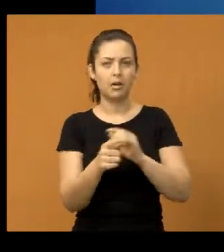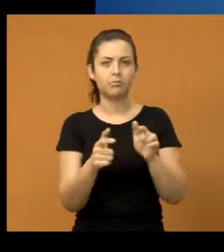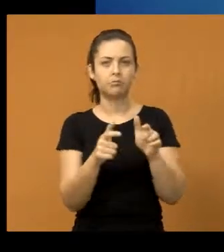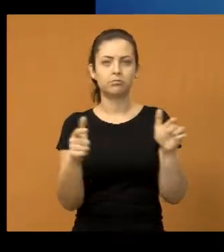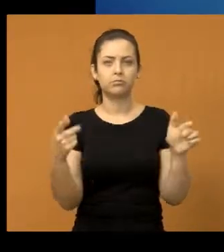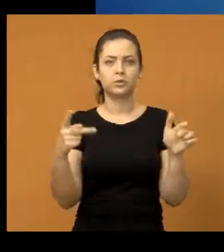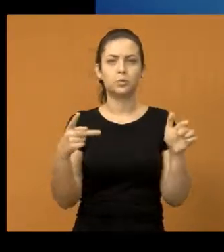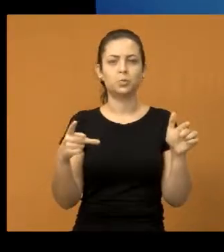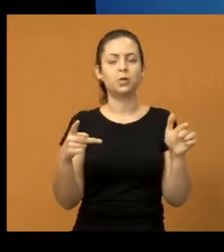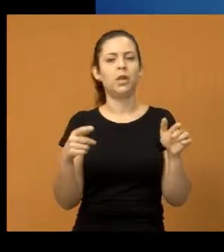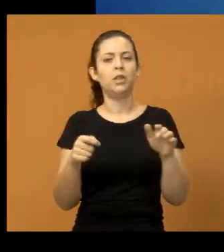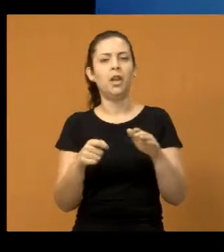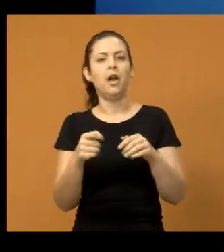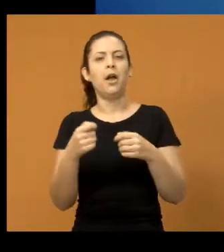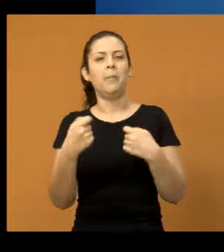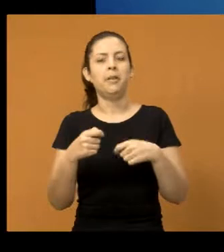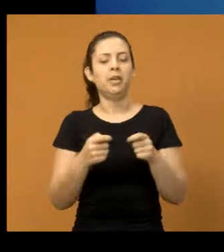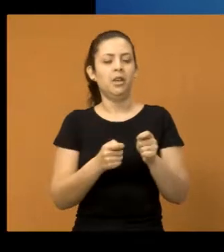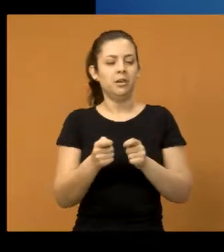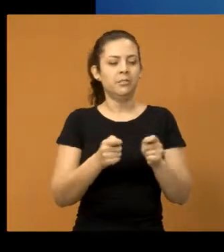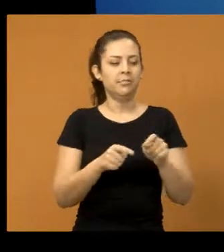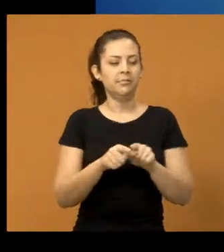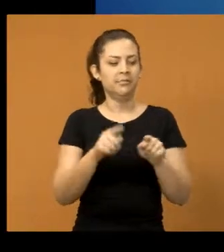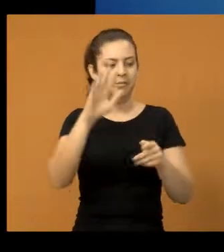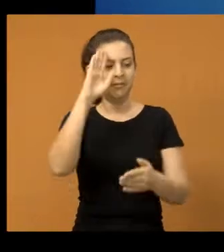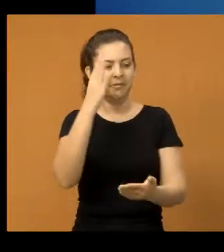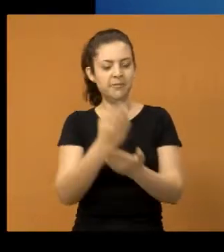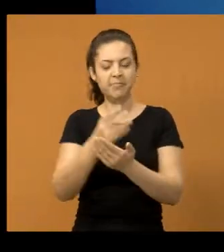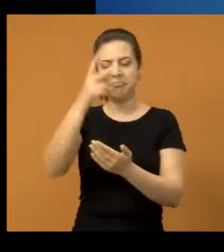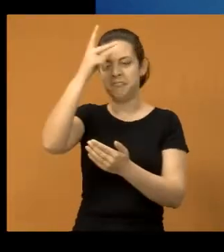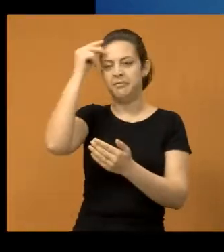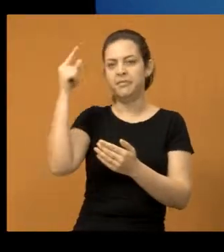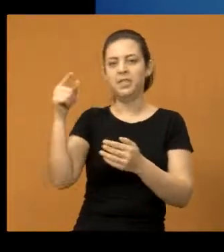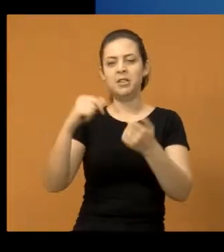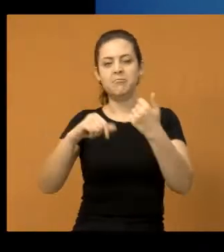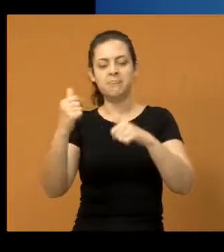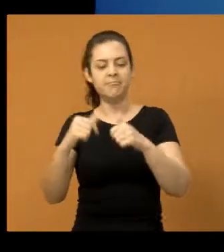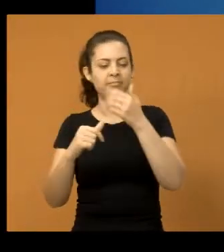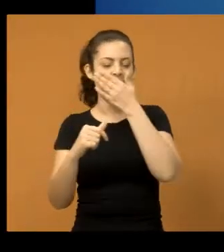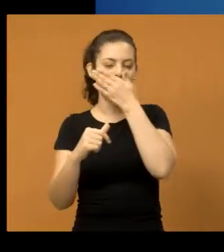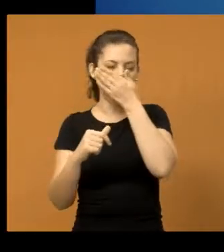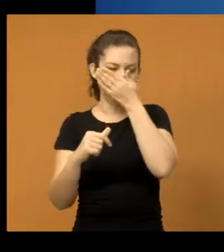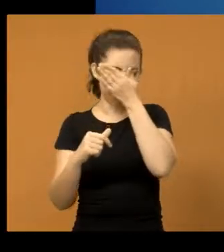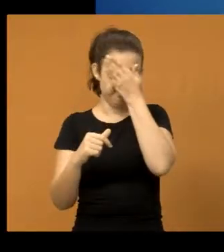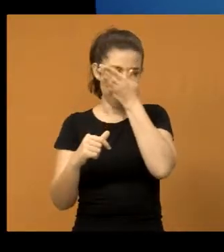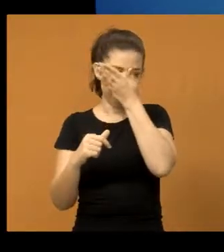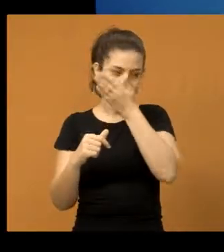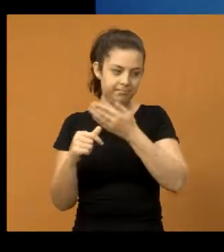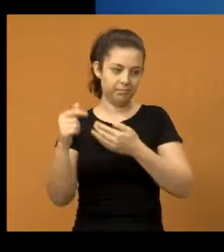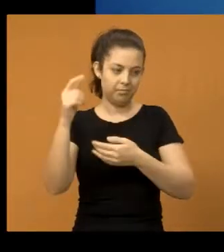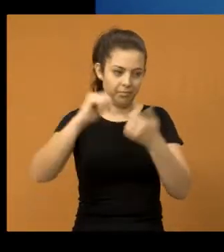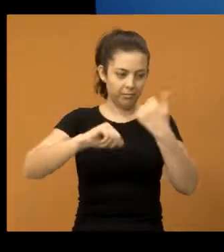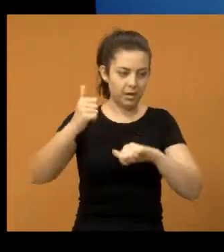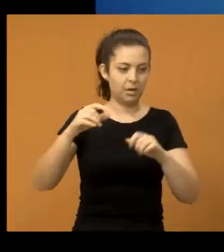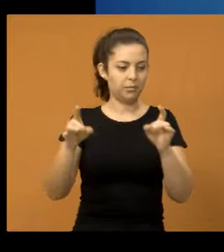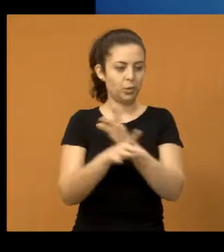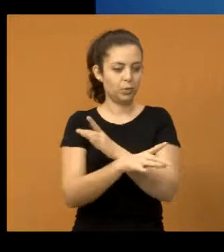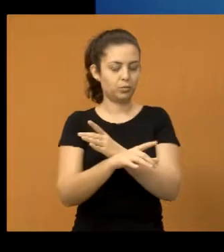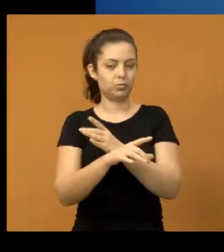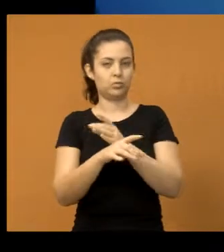grande por causa de uma contenção que tem que ser feita, mas eu acredito que o prefeito vai avaliar e terminar.